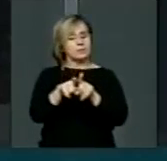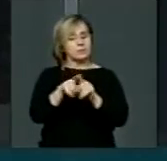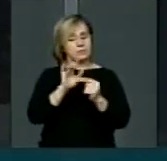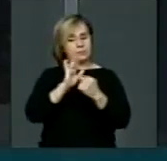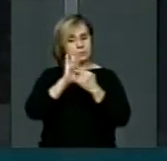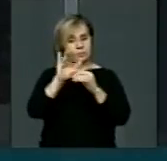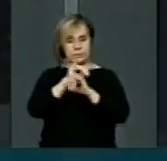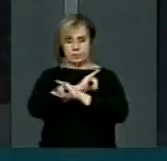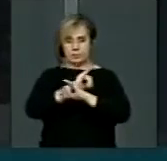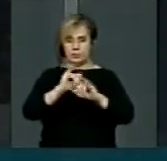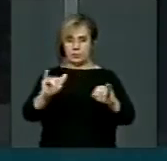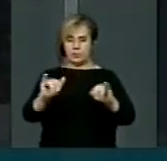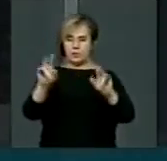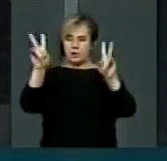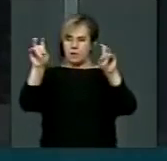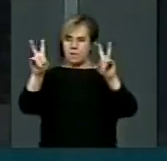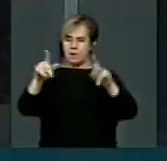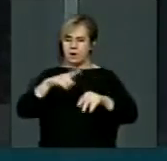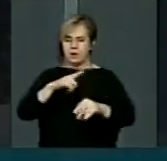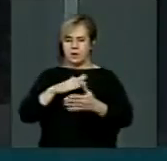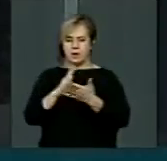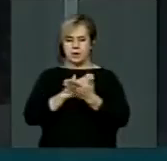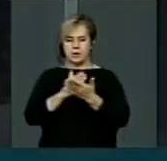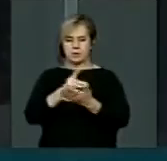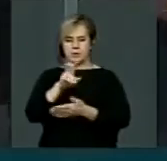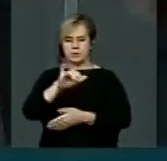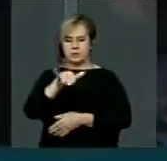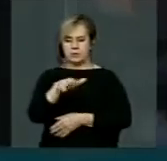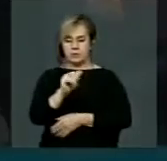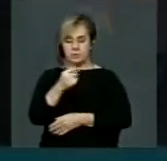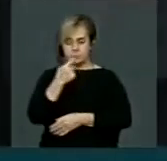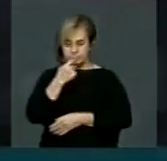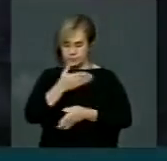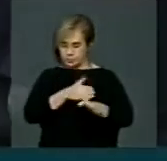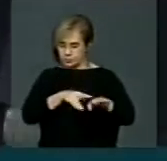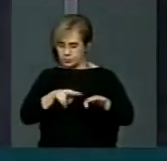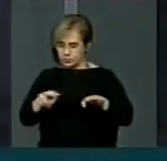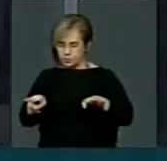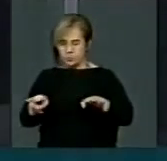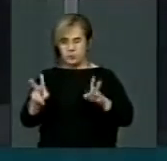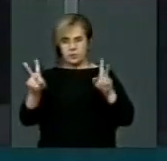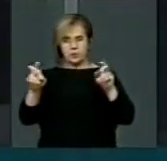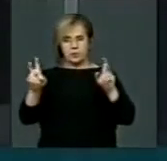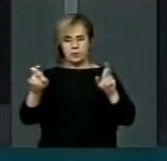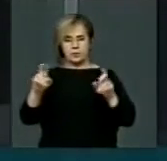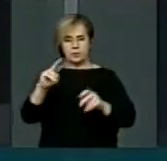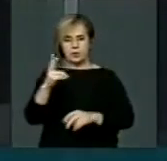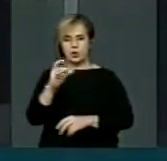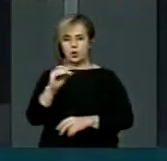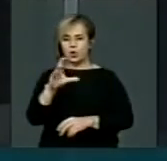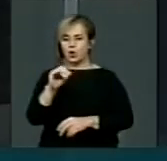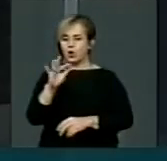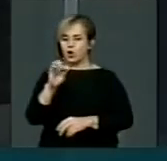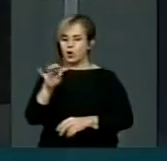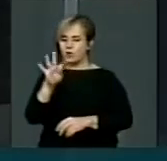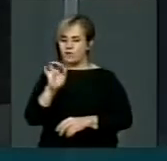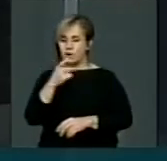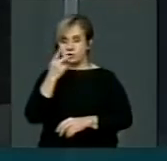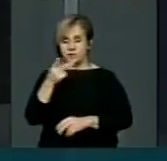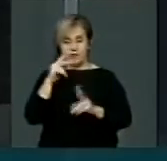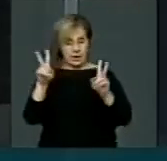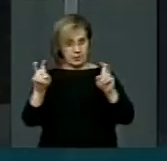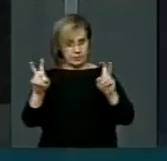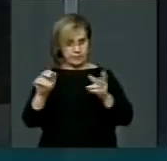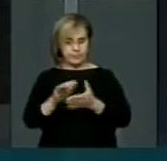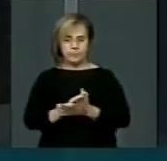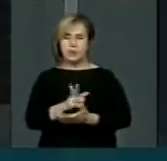esclarecer aqui, matéria vinculada na revista Veja, desta semana, na coluna Holofote, que vem dizendo o seguinte,